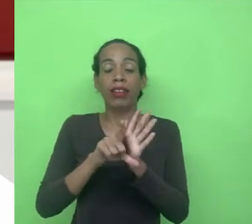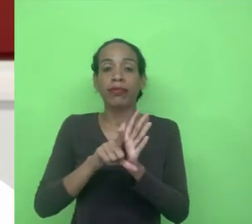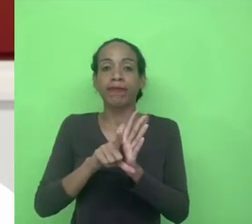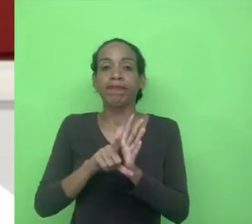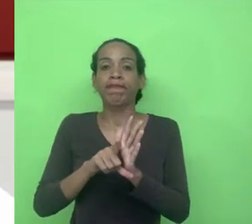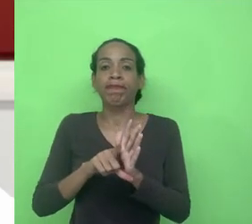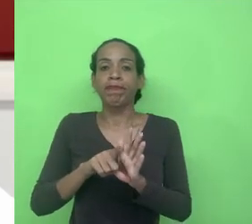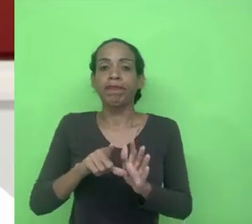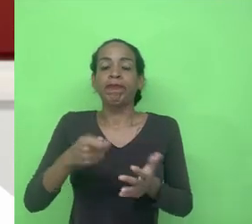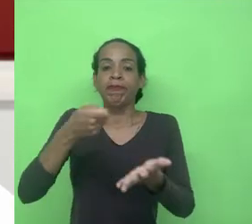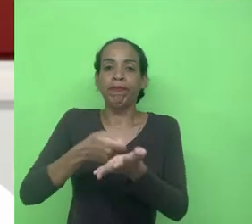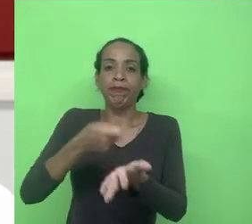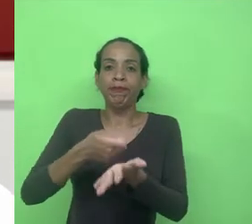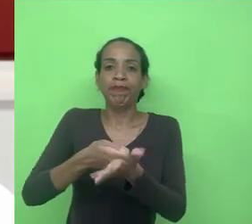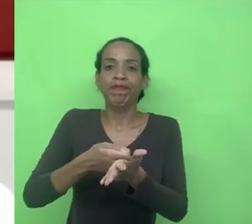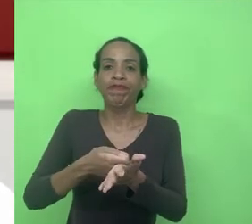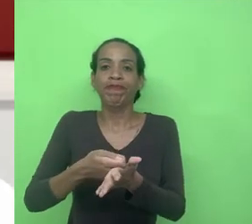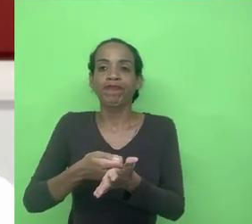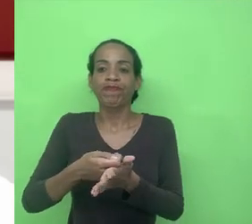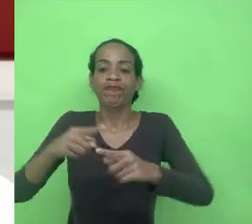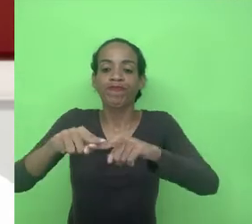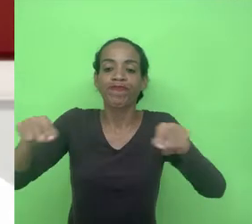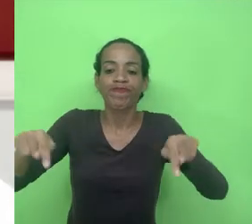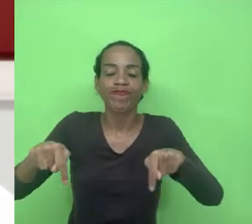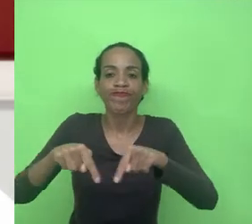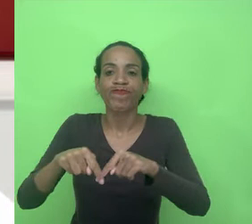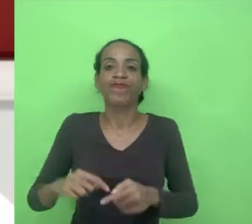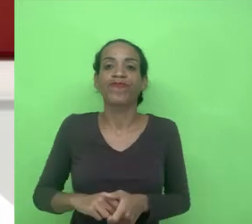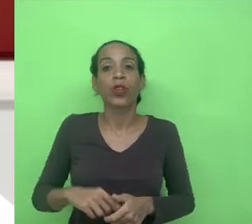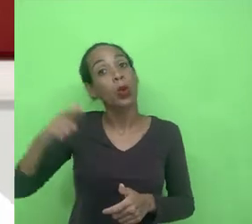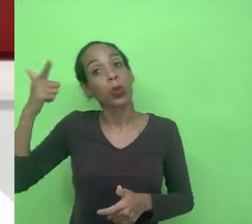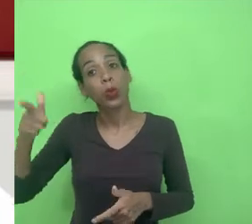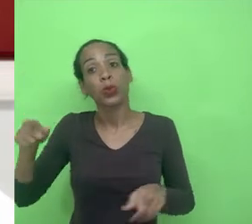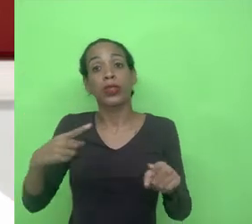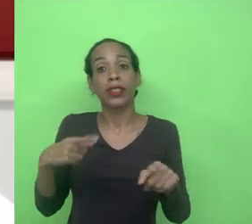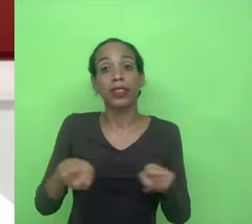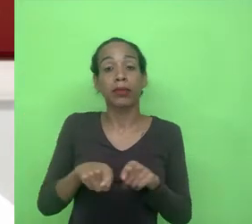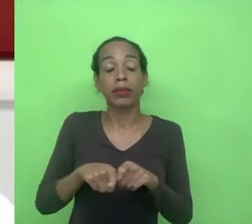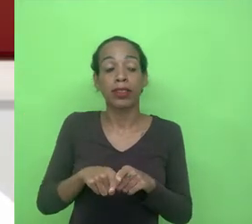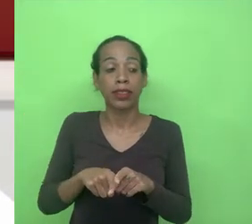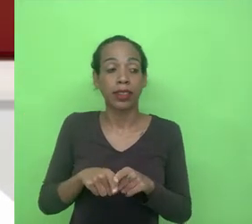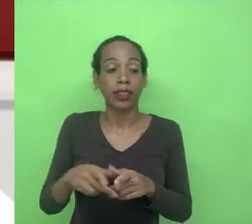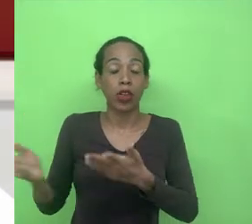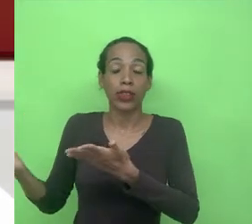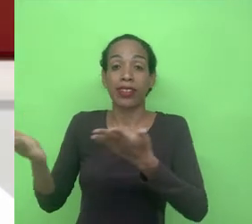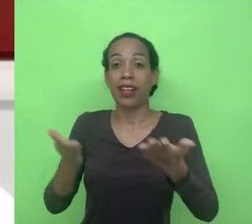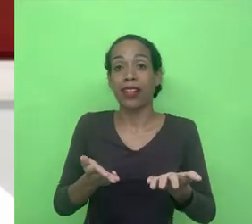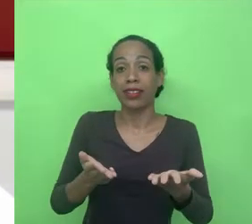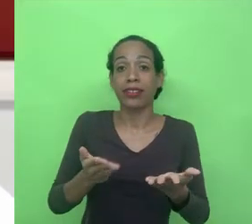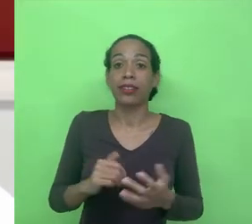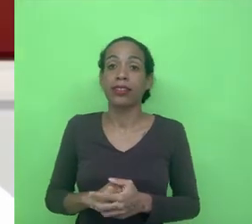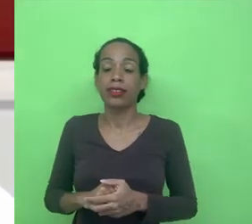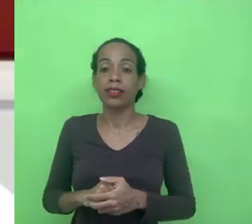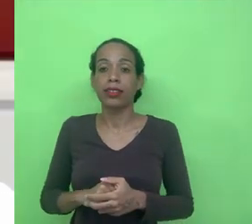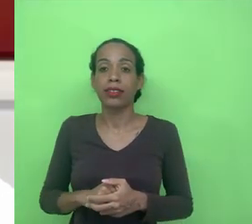obrigatoriamente vinculado a um território por outro lado os fenômenos que você traz eles